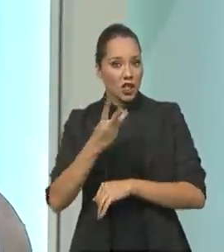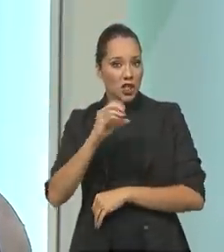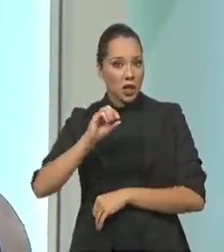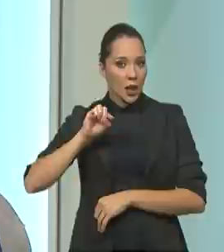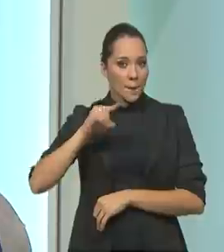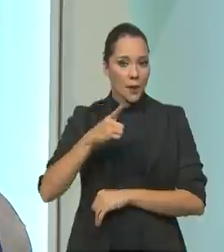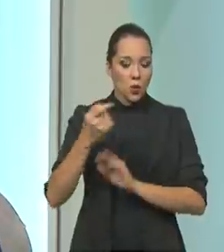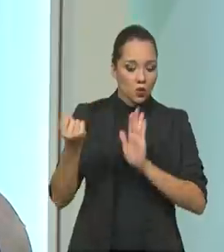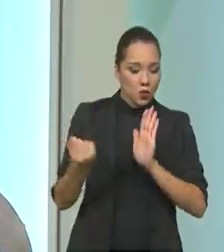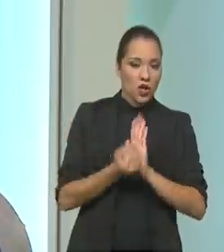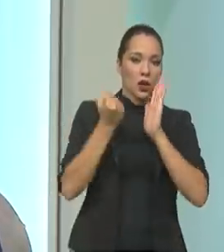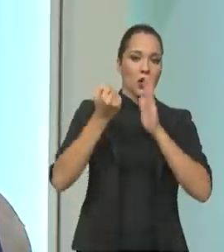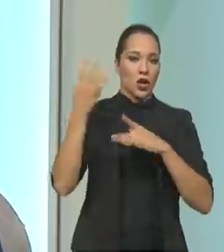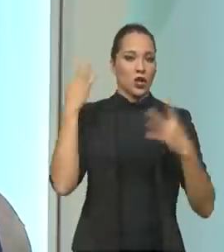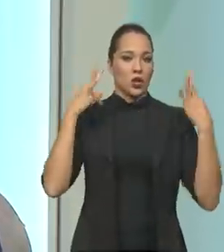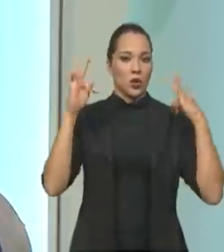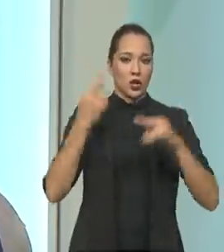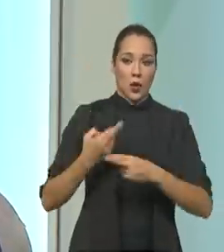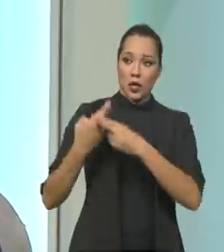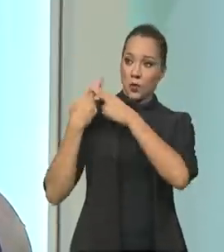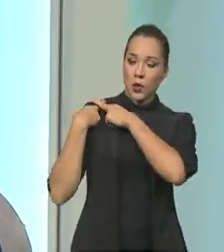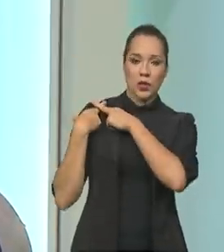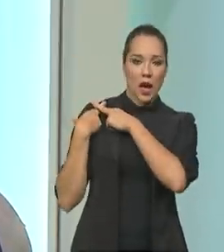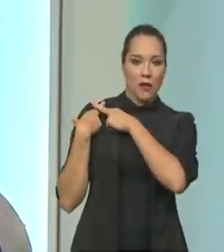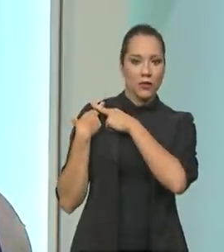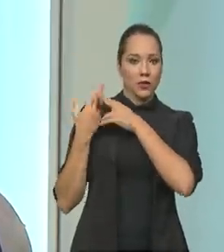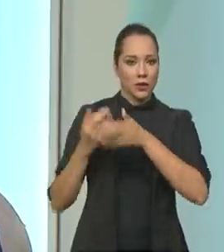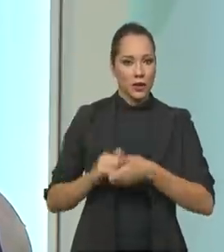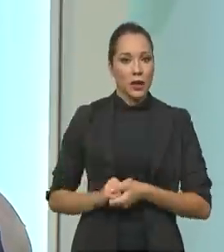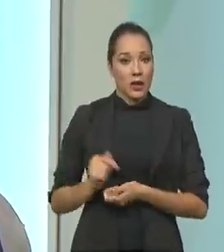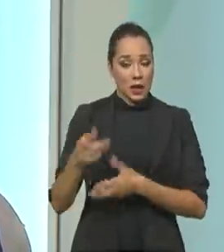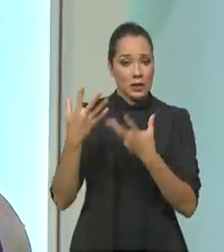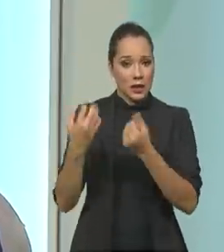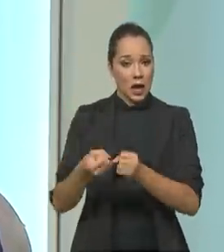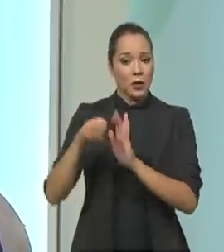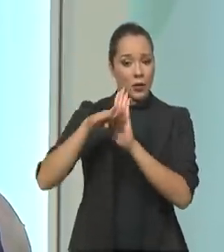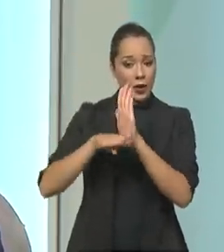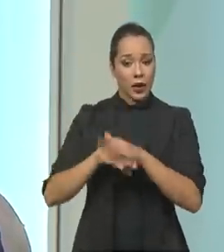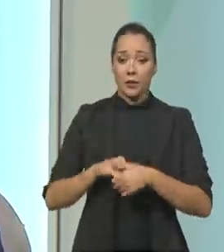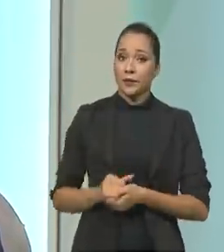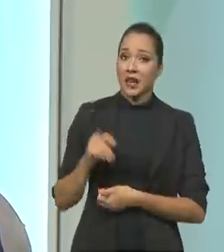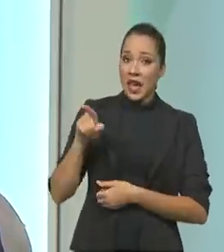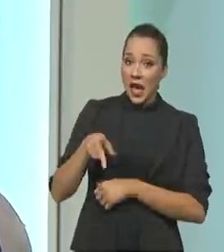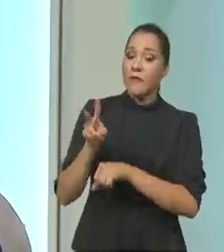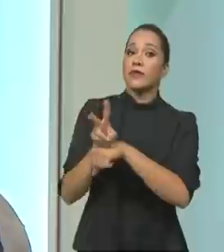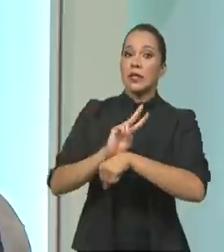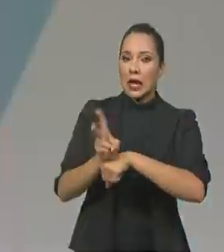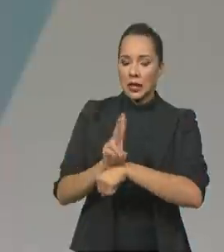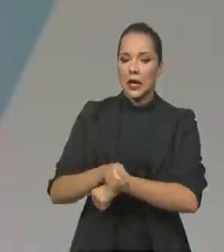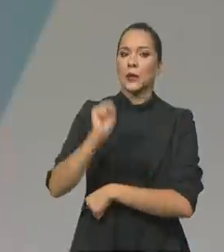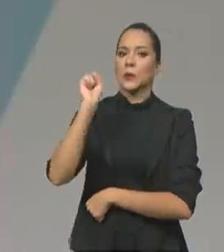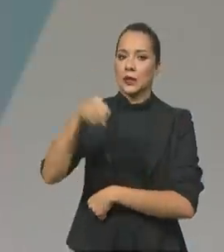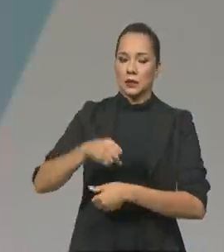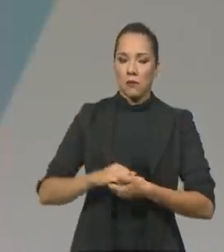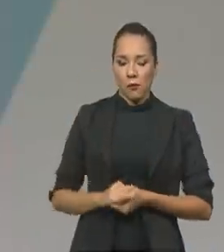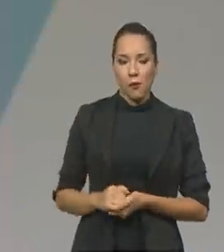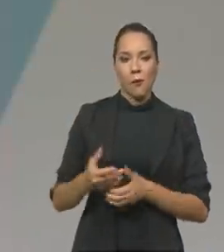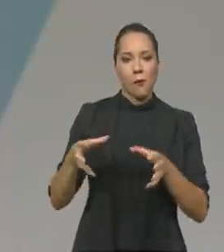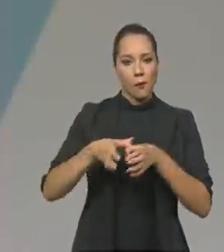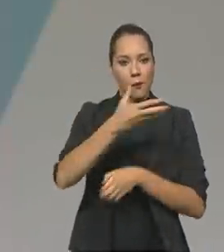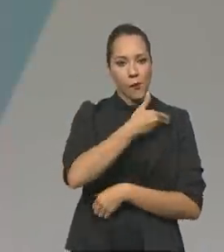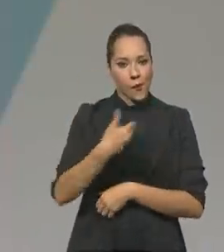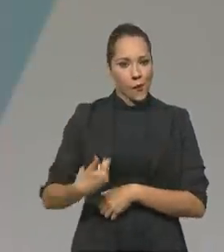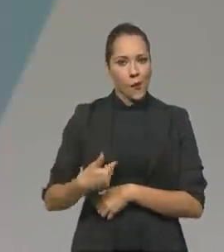turismo responsável, de empresas que aderiram ao programa. Diga-se de passagem que é fiscalizado, sim. Os entes públicos,